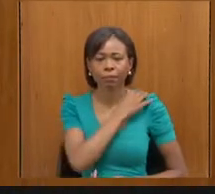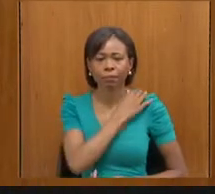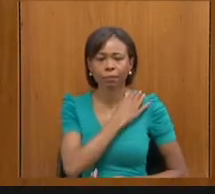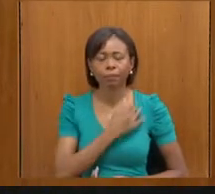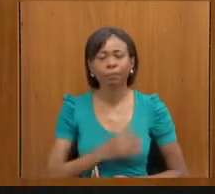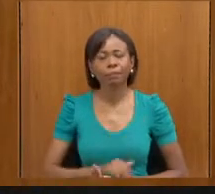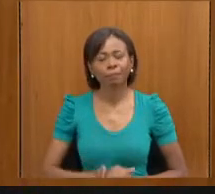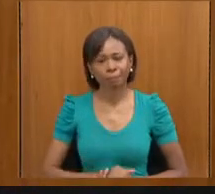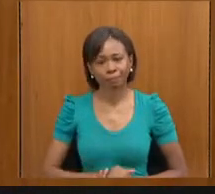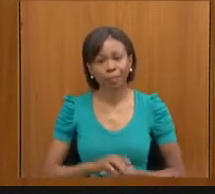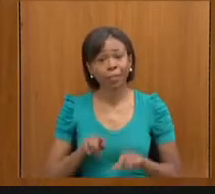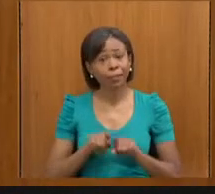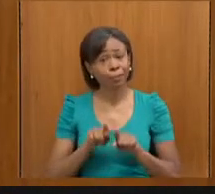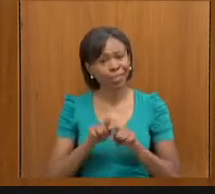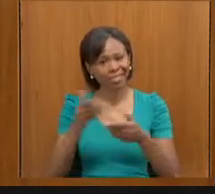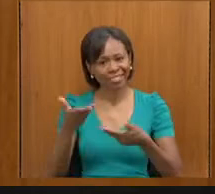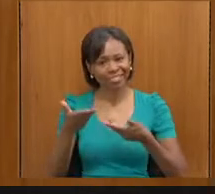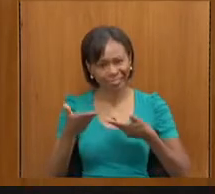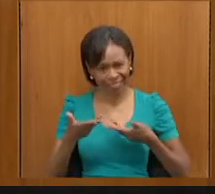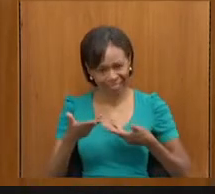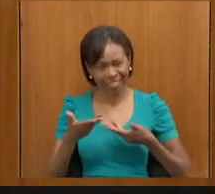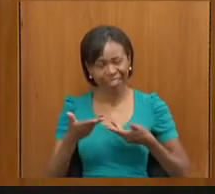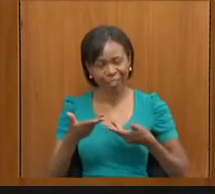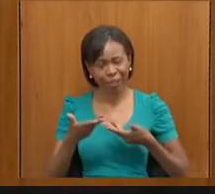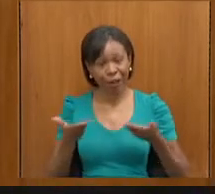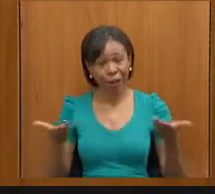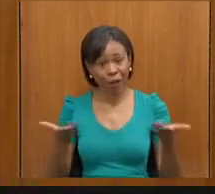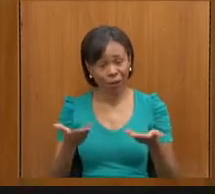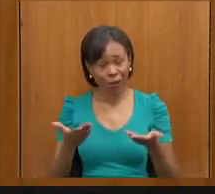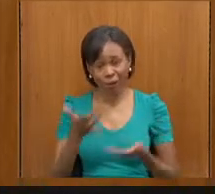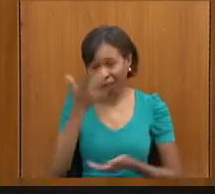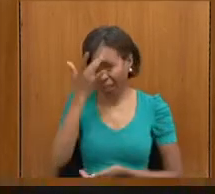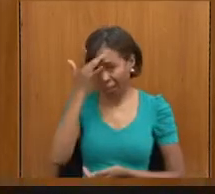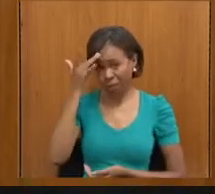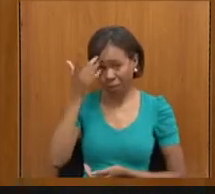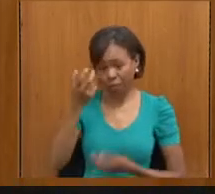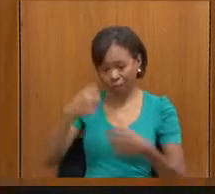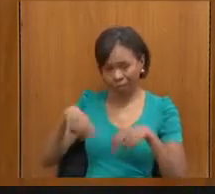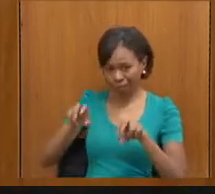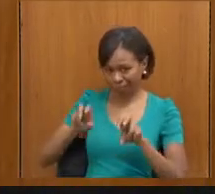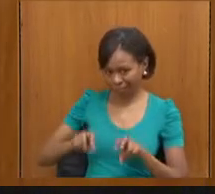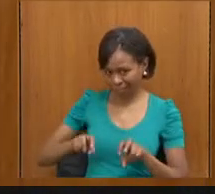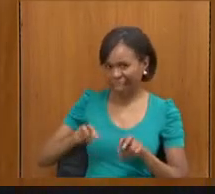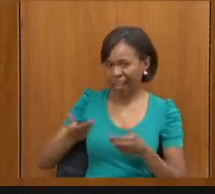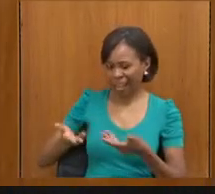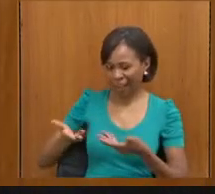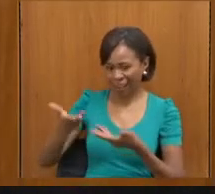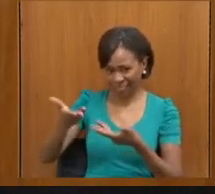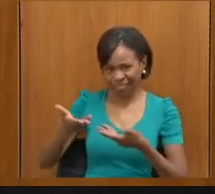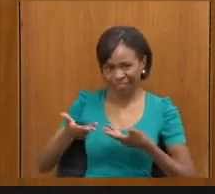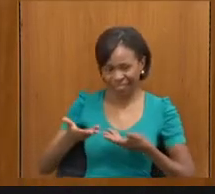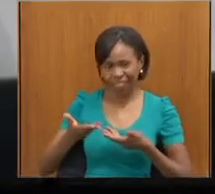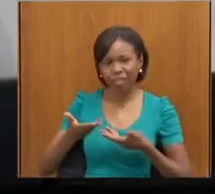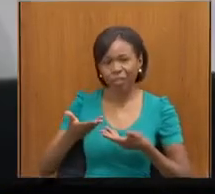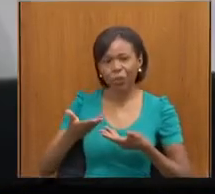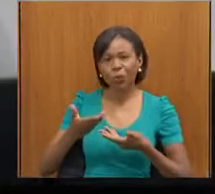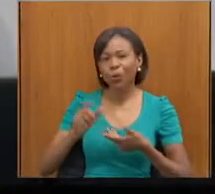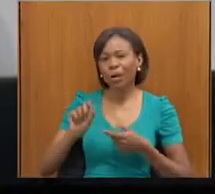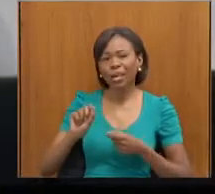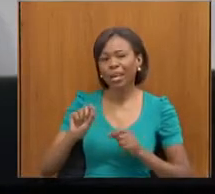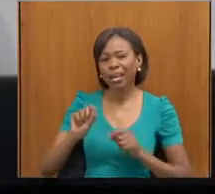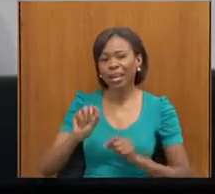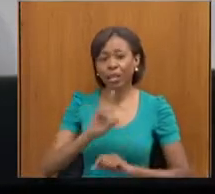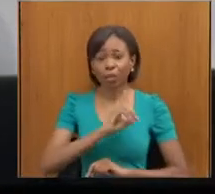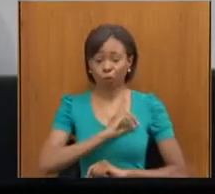Quero convidar com muita alegria também para compor a mesa conosco, nosso defensor público e